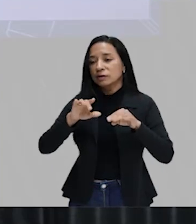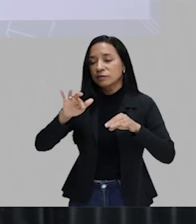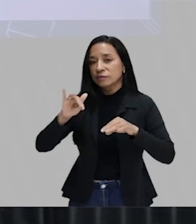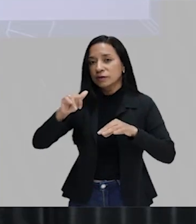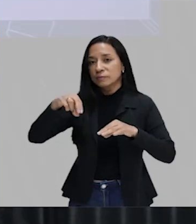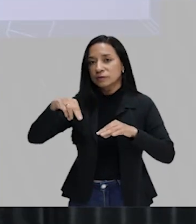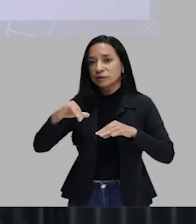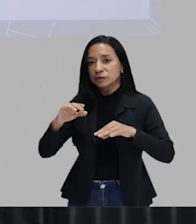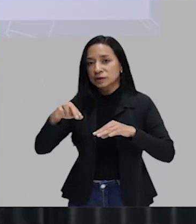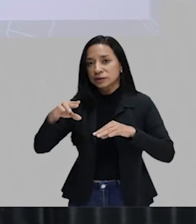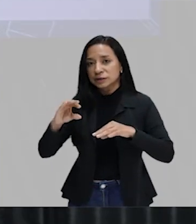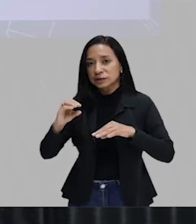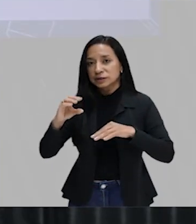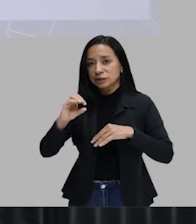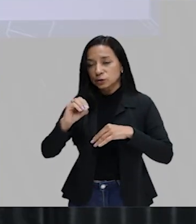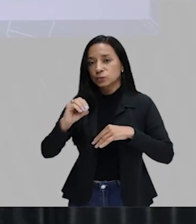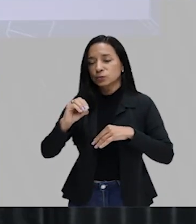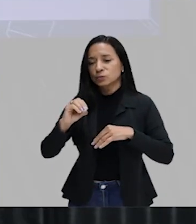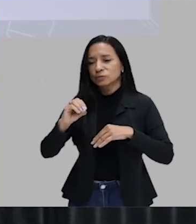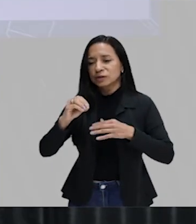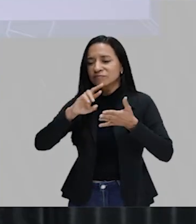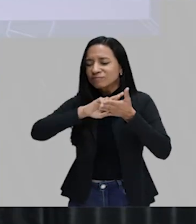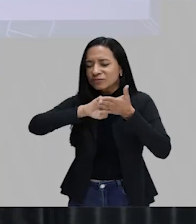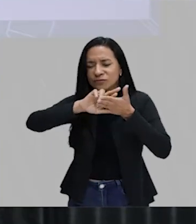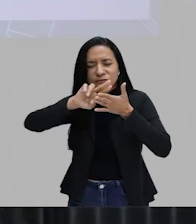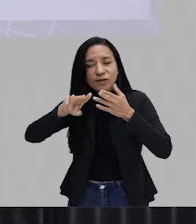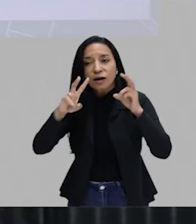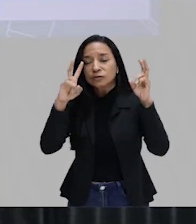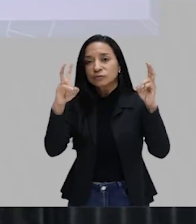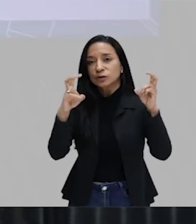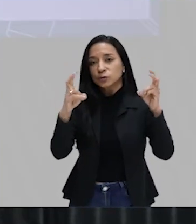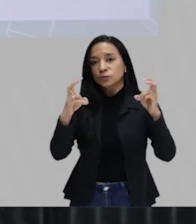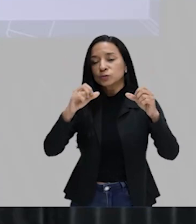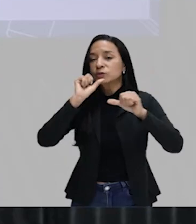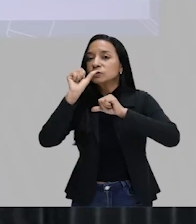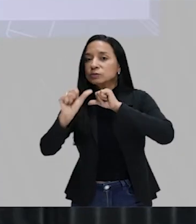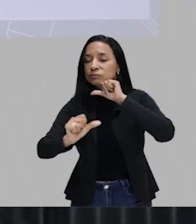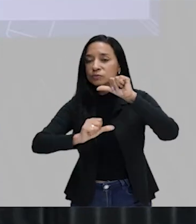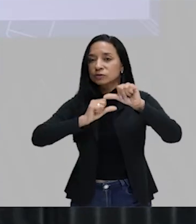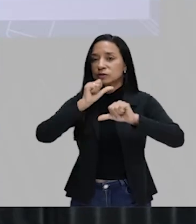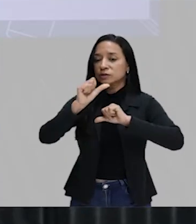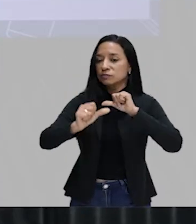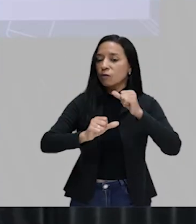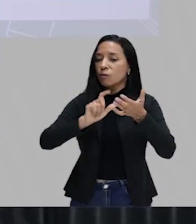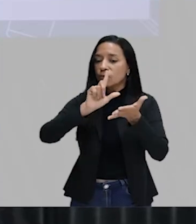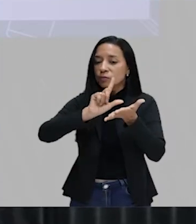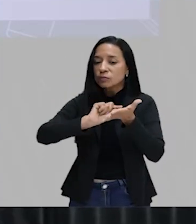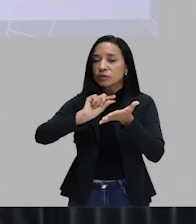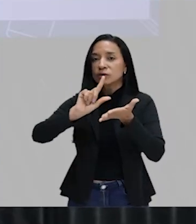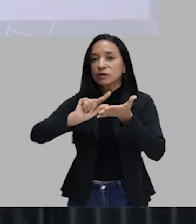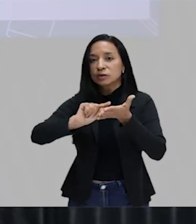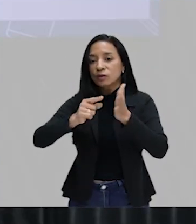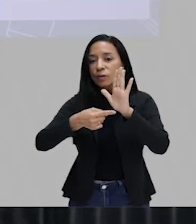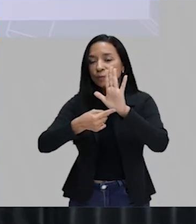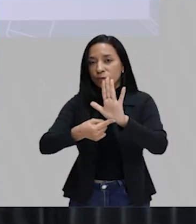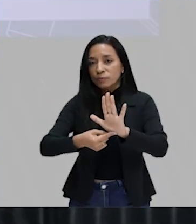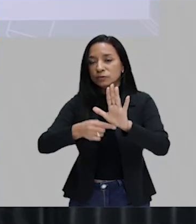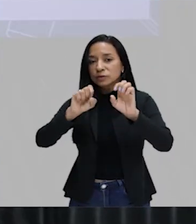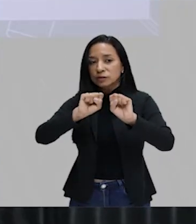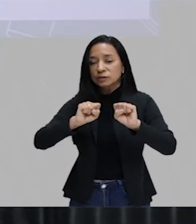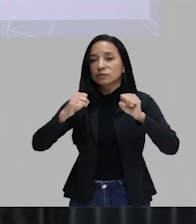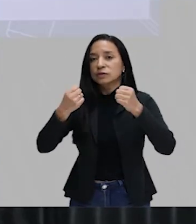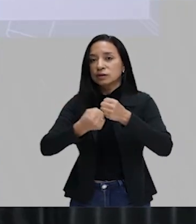Feminicídio, suicídio. Ixi, uma série de assuntos que viram artigo para levar a sociedade a um